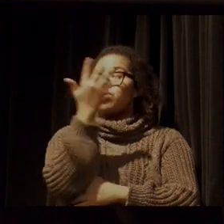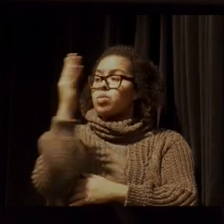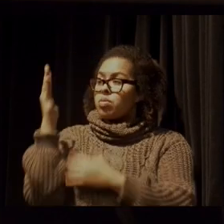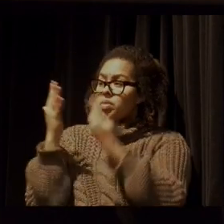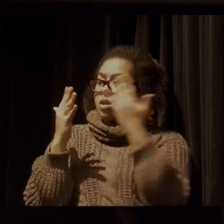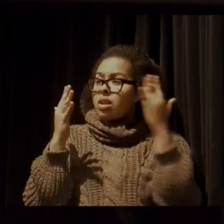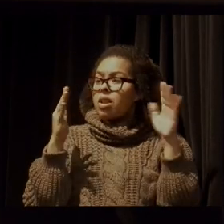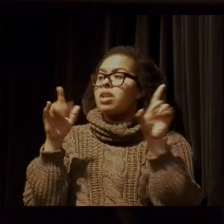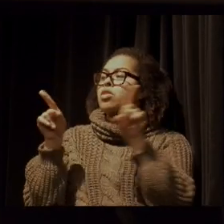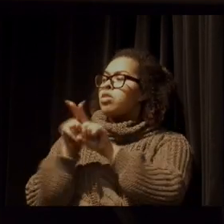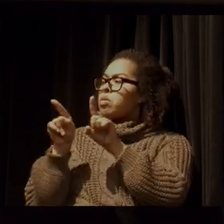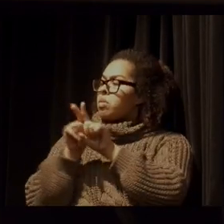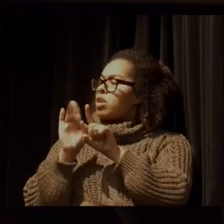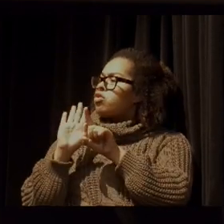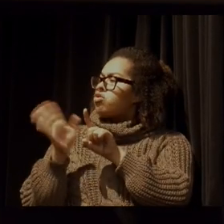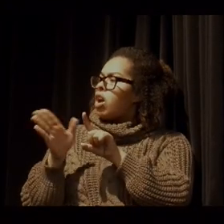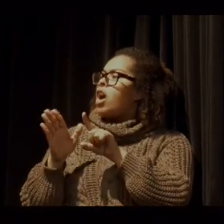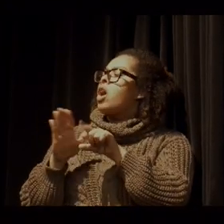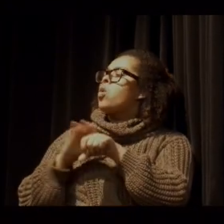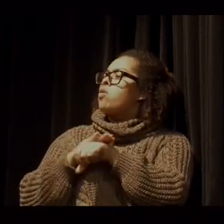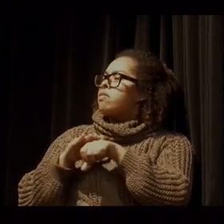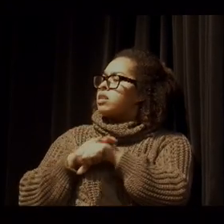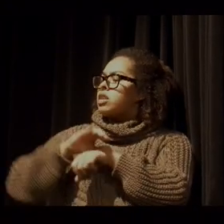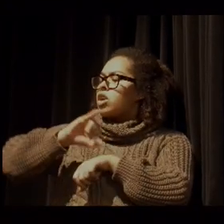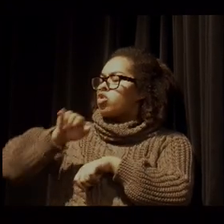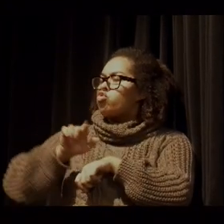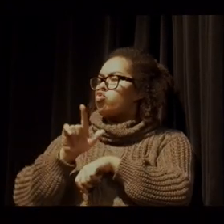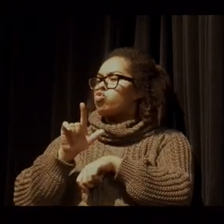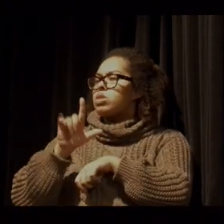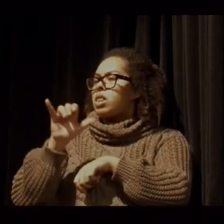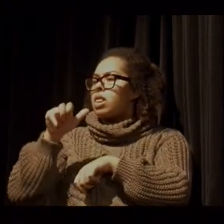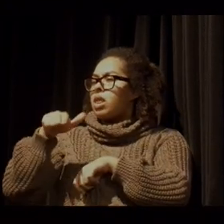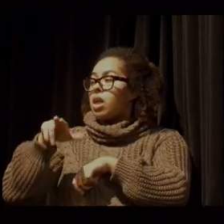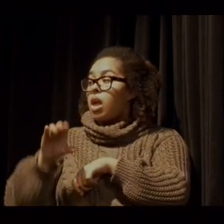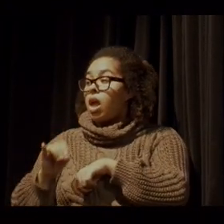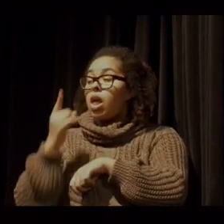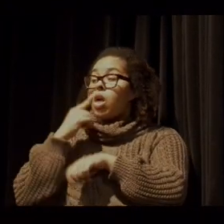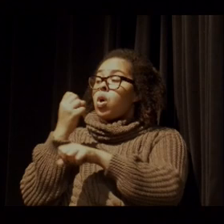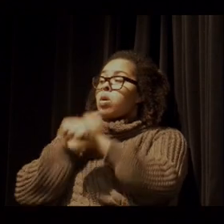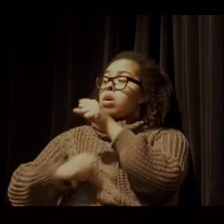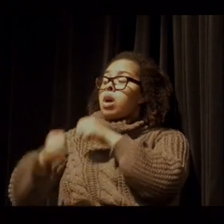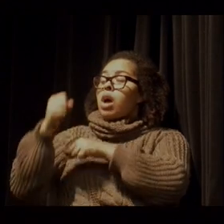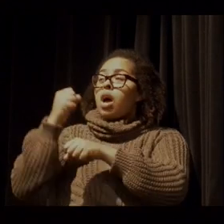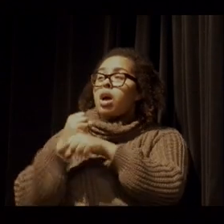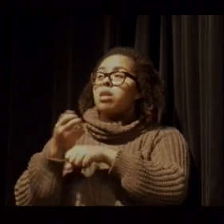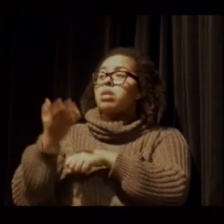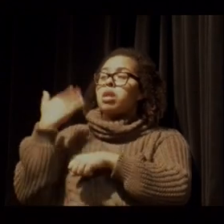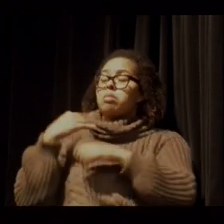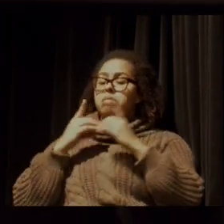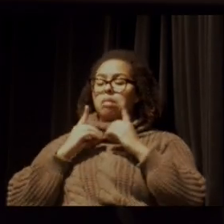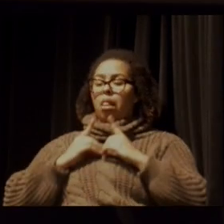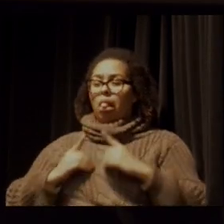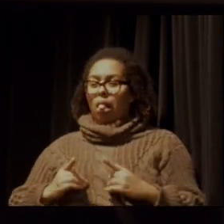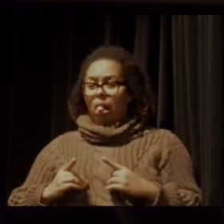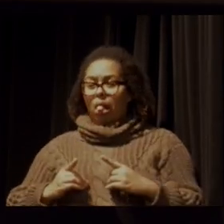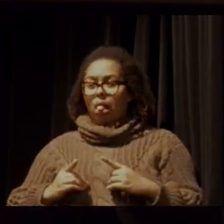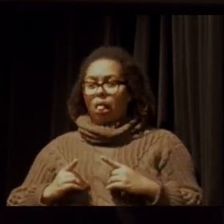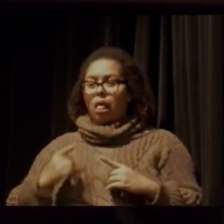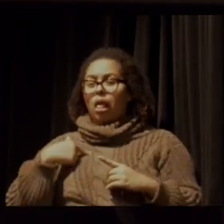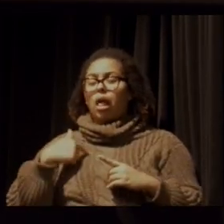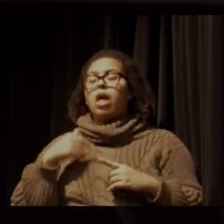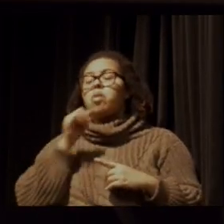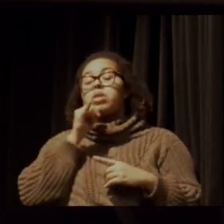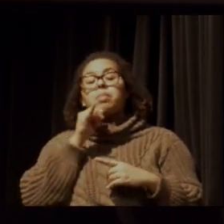acho que eu conversei com ela, o Juliano, com certeza, o ano passado eu tive uma certa crise, por que não dizer uma depressão, porque eu fui para